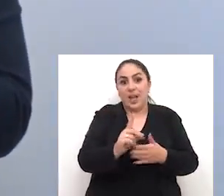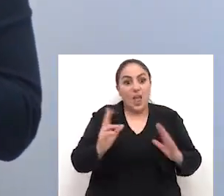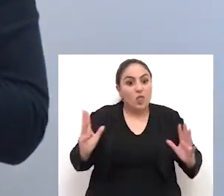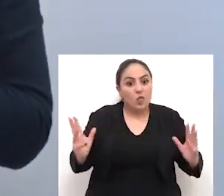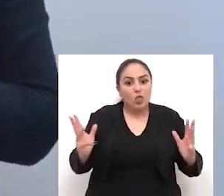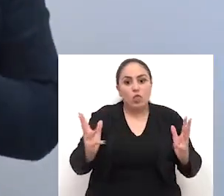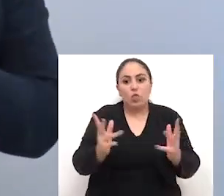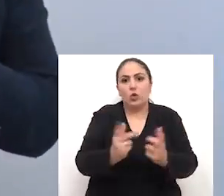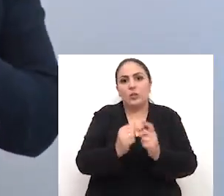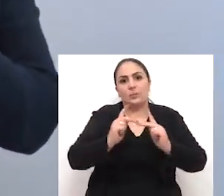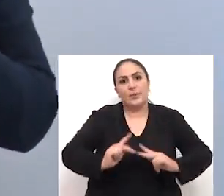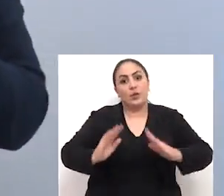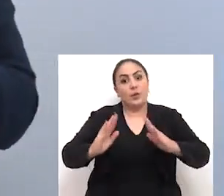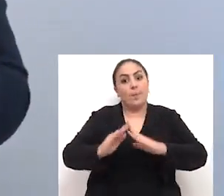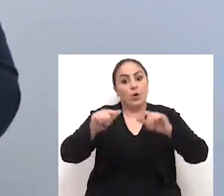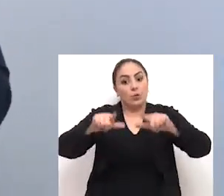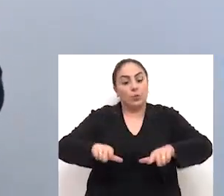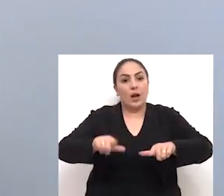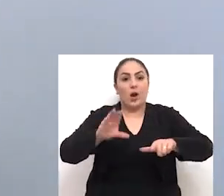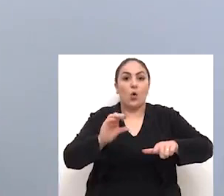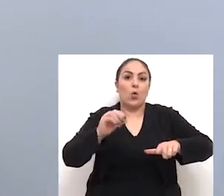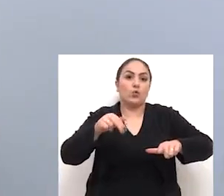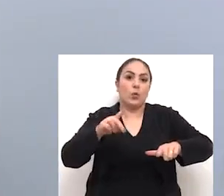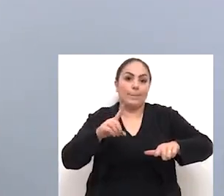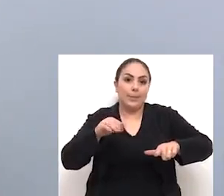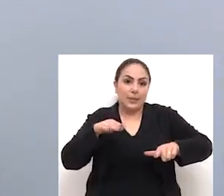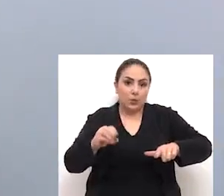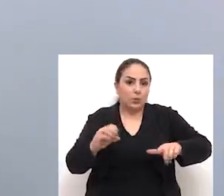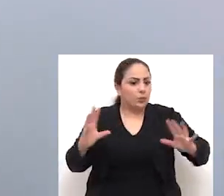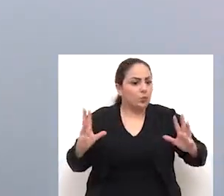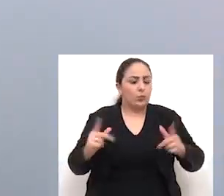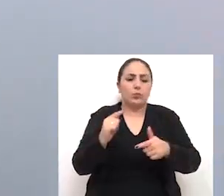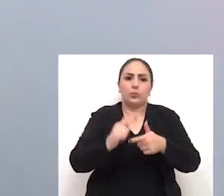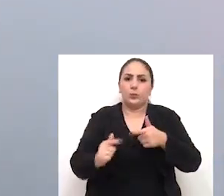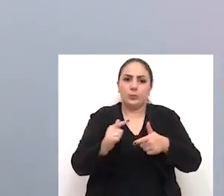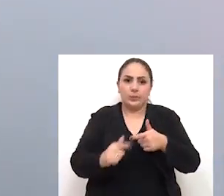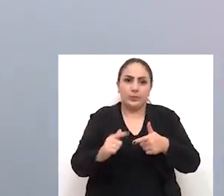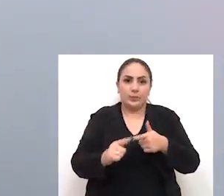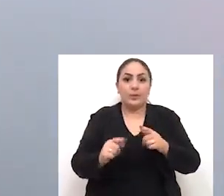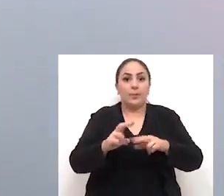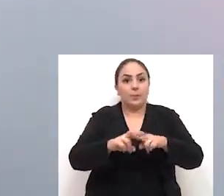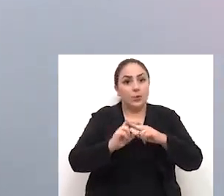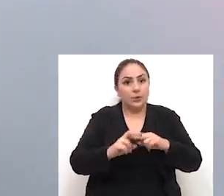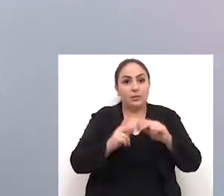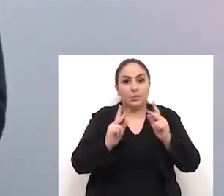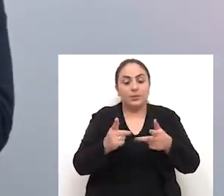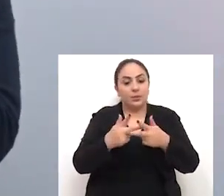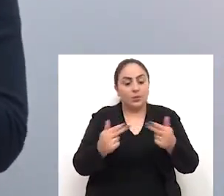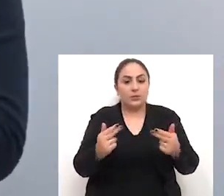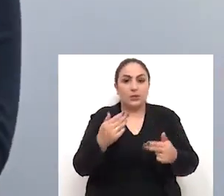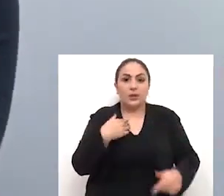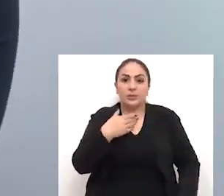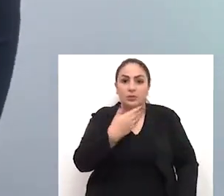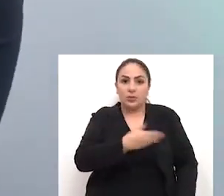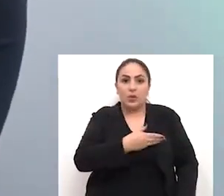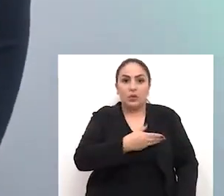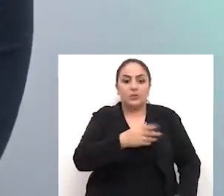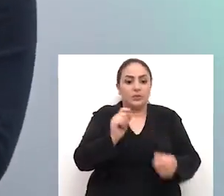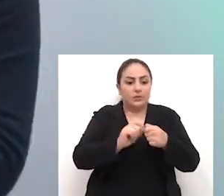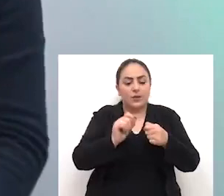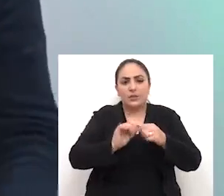todo o condomínio, todos os condôminos, porque o condomínio todo vai ter problemas. É mais ou menos a mesma coisa que a gente